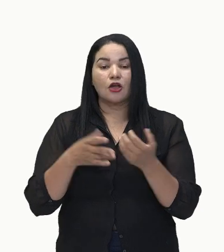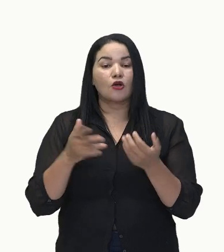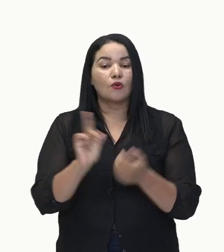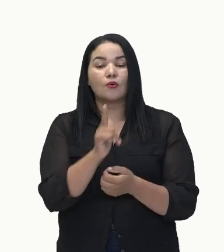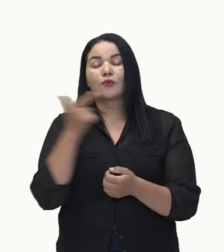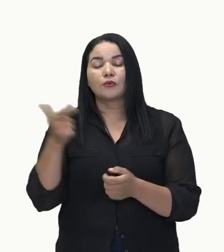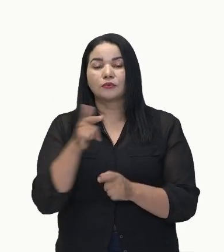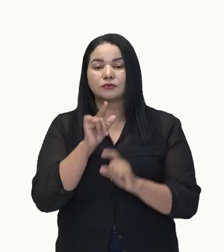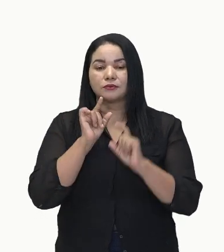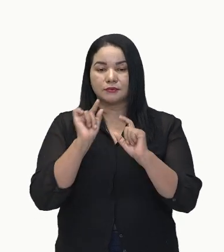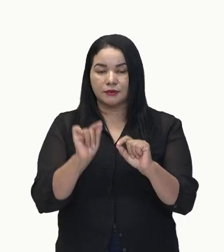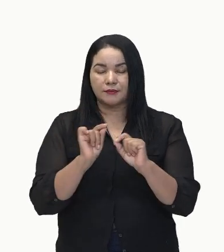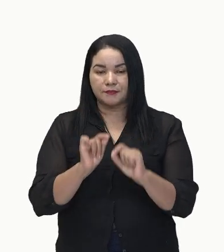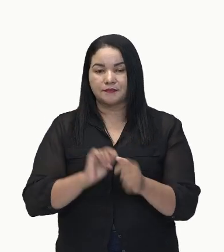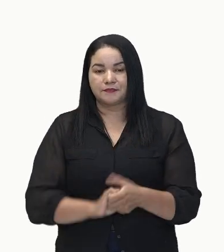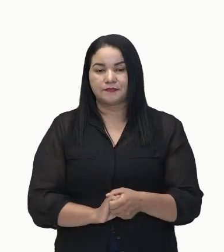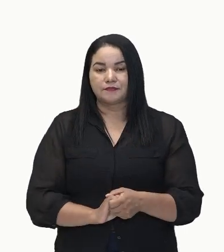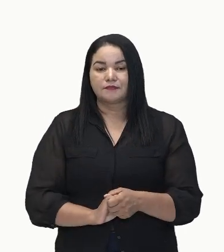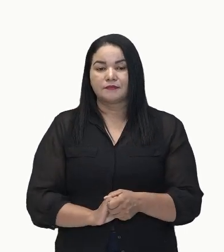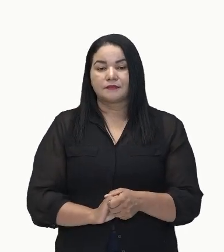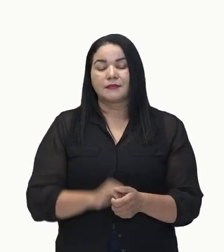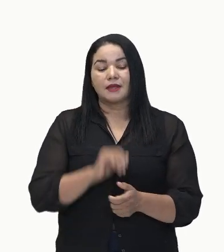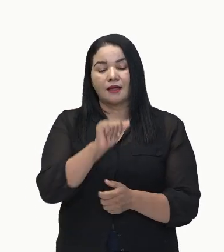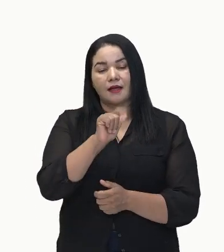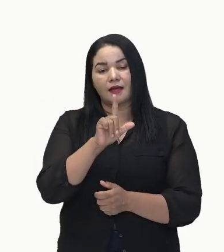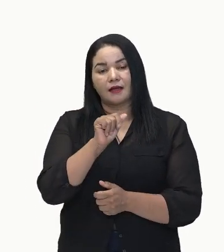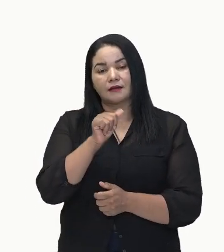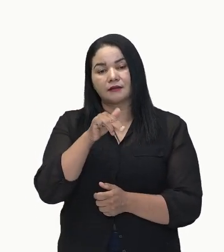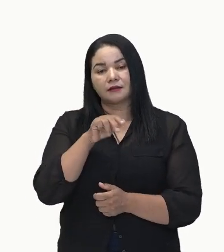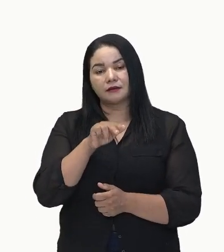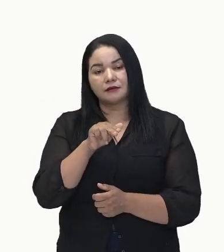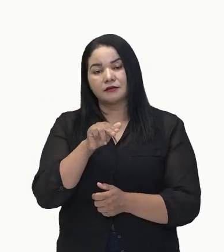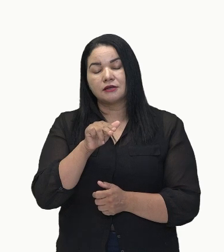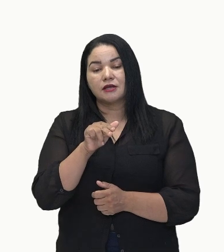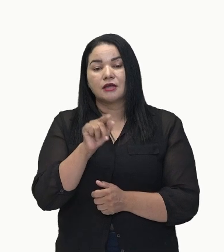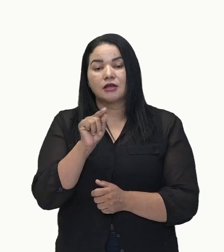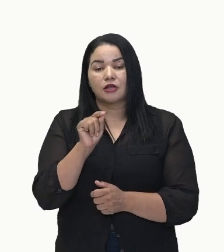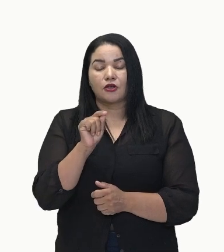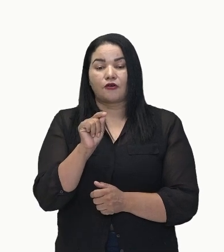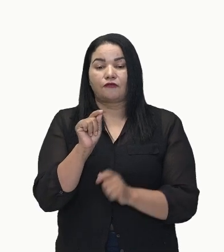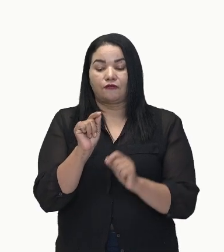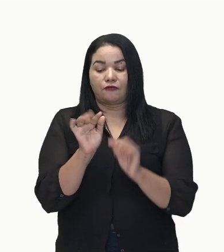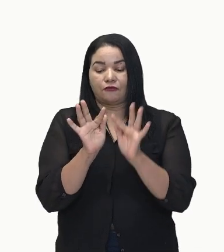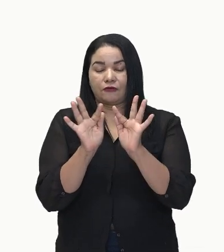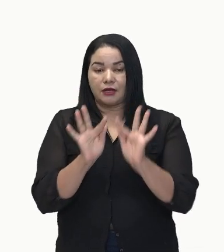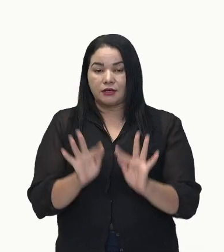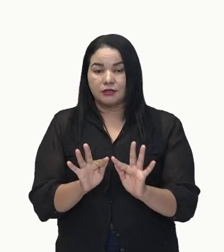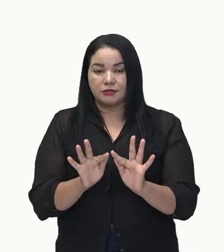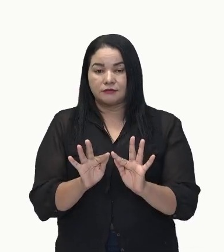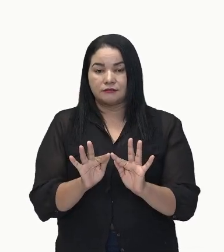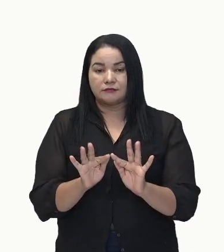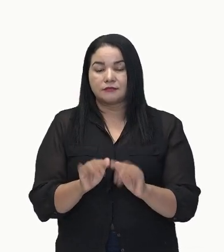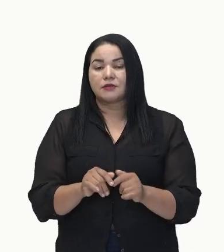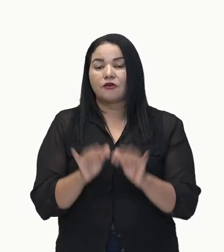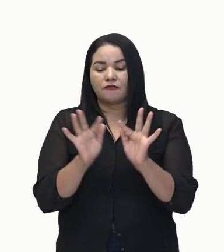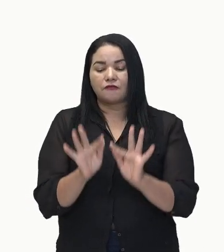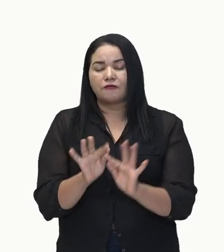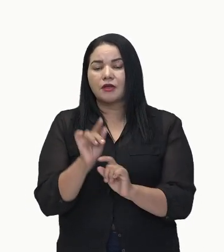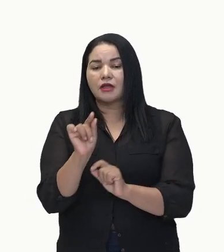aqui, Alan está feliz. Está feliz. Quem está feliz? O Alan.